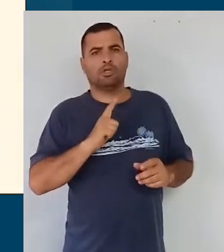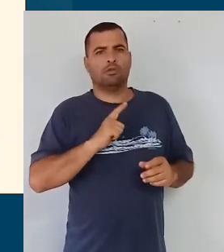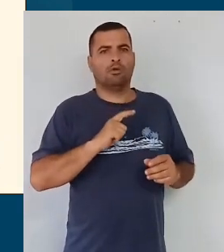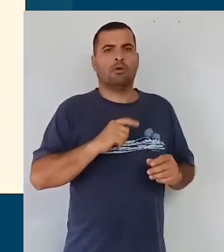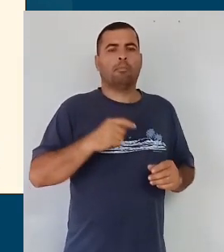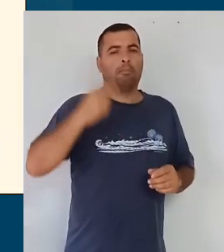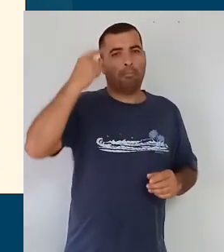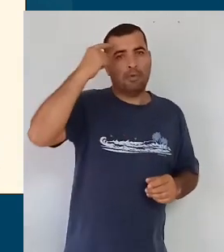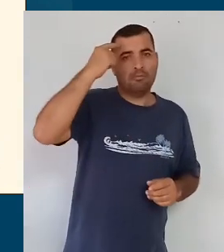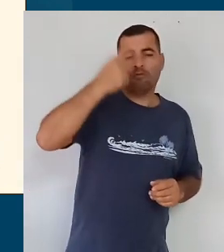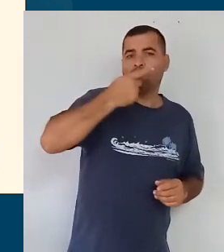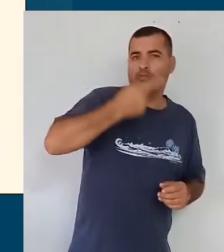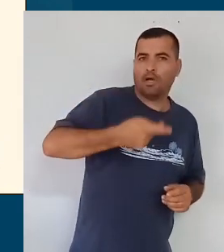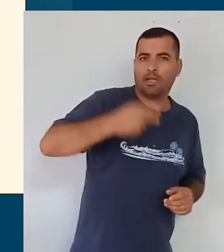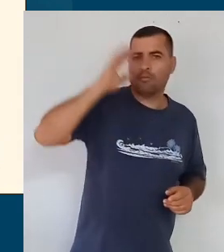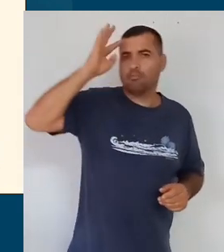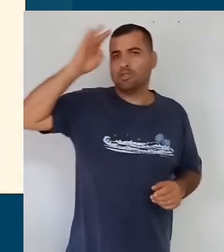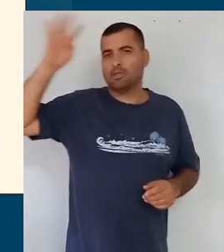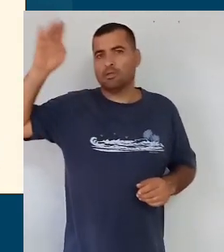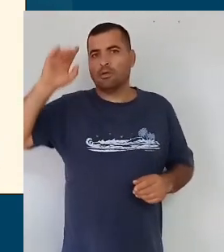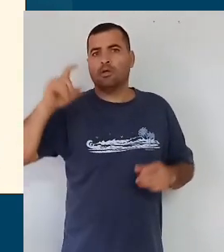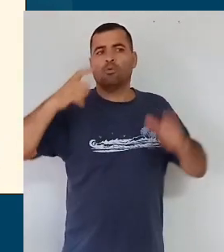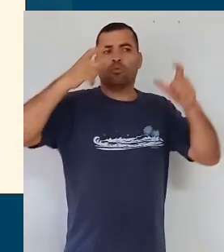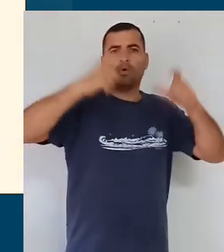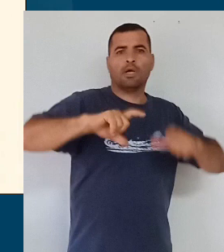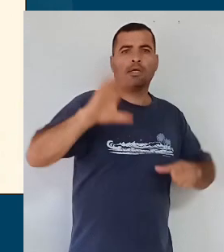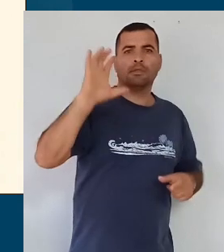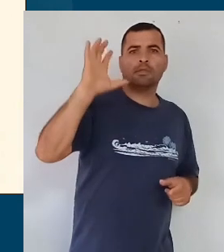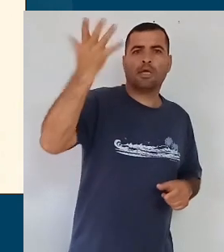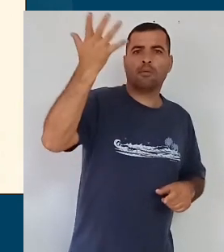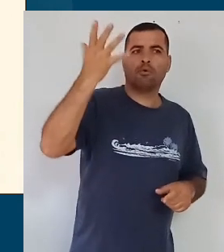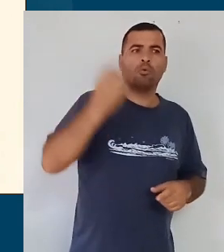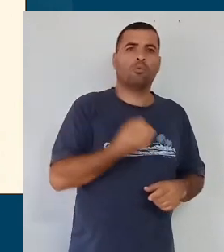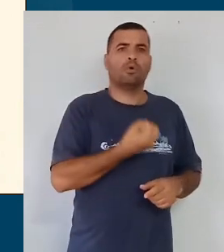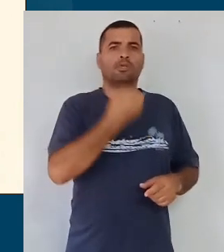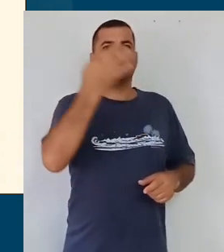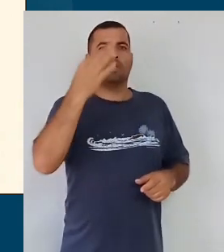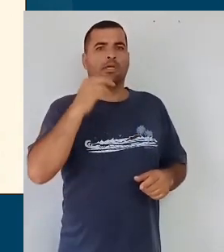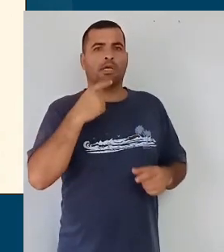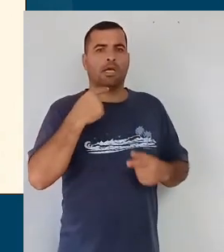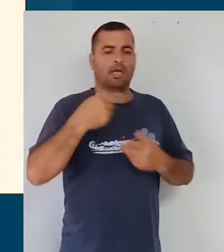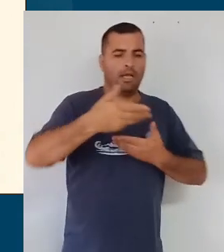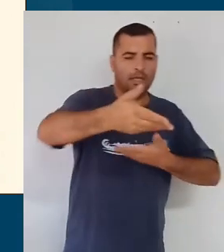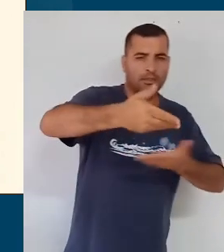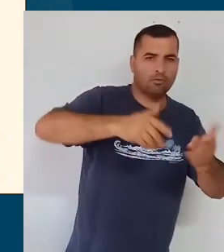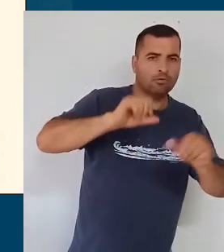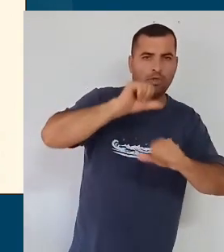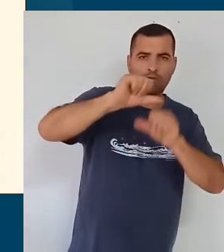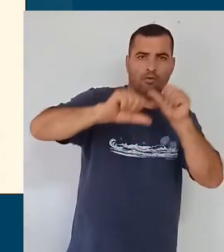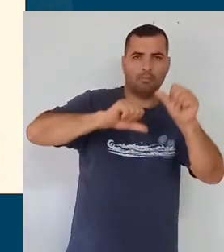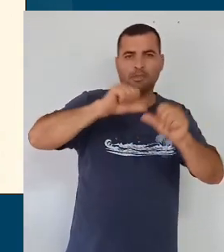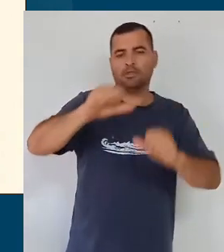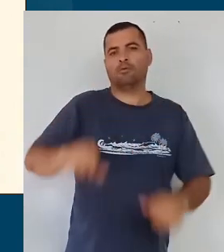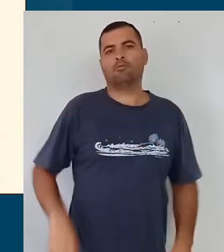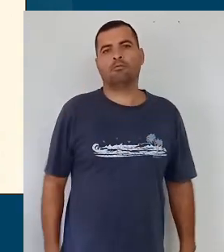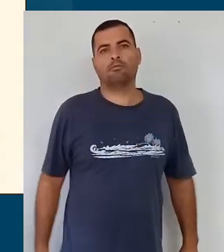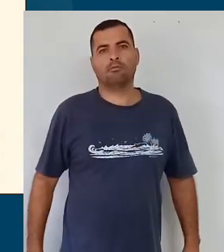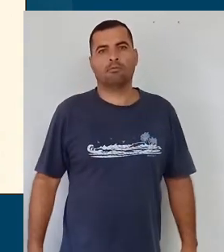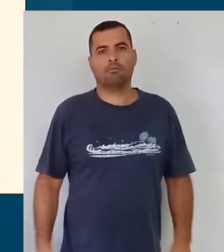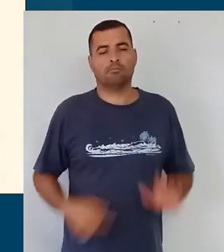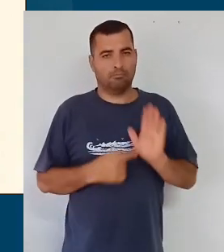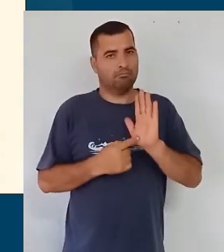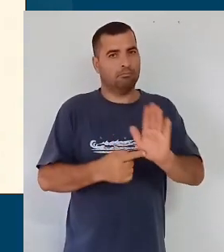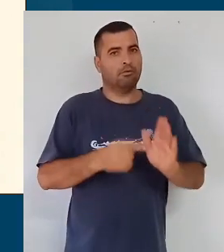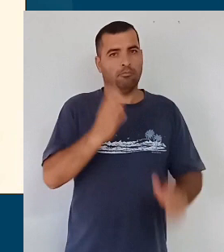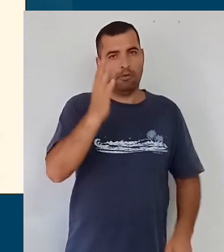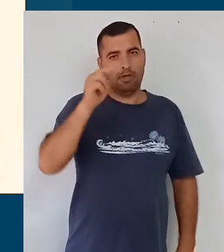pensamento e imaginação, o espaço, os tempos, quantidades, relações e transformações. Ao trazer, a